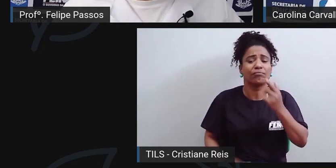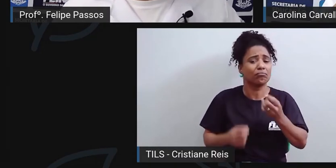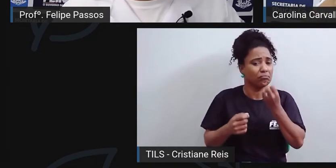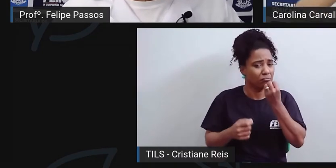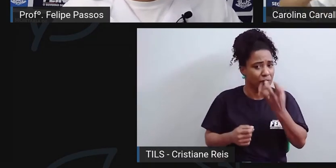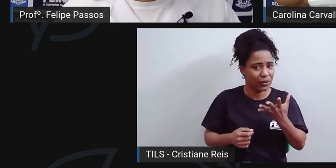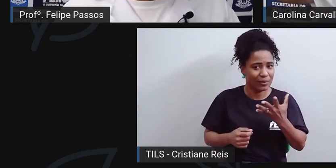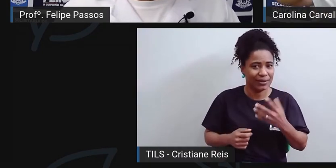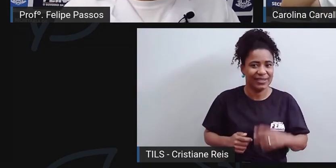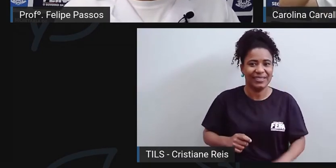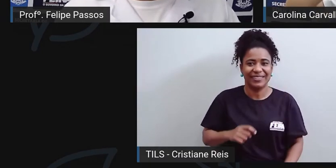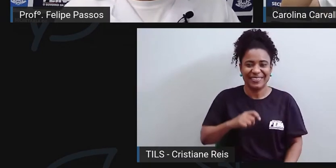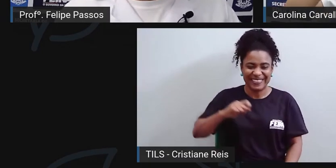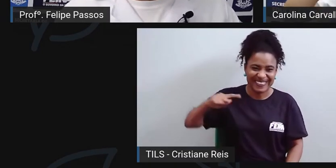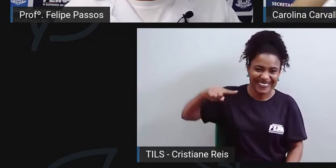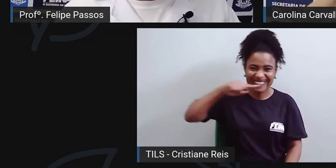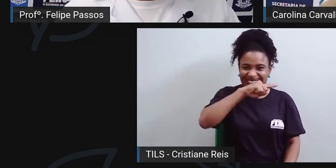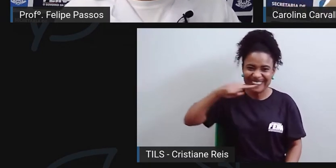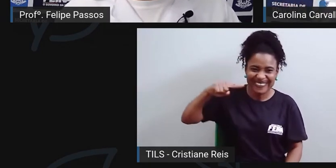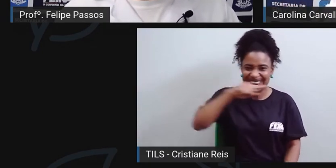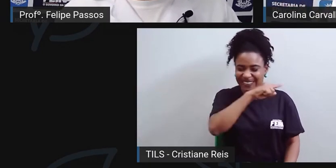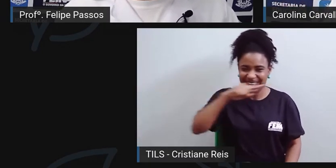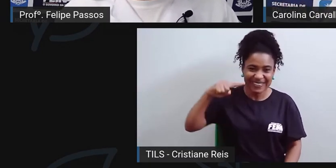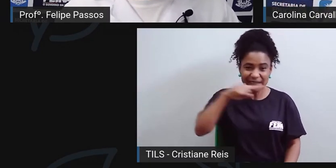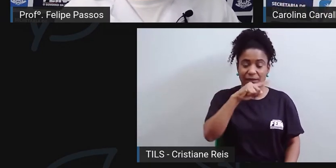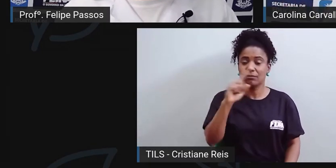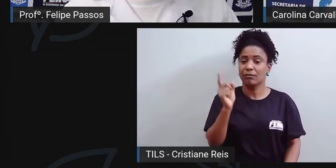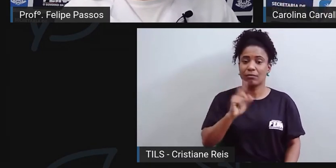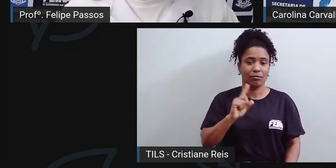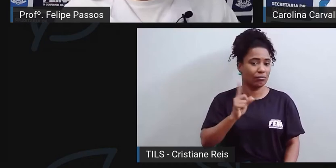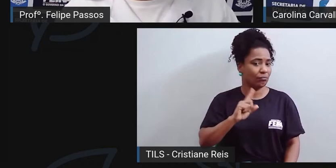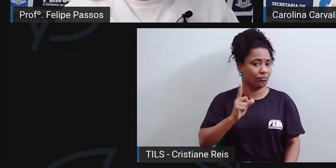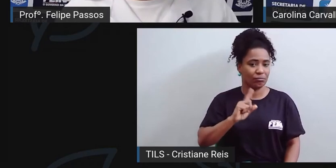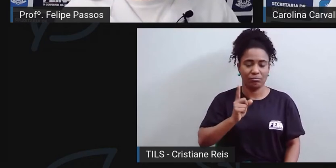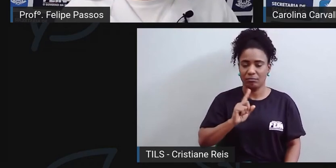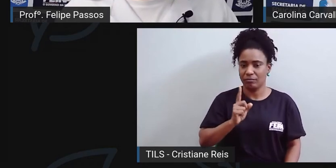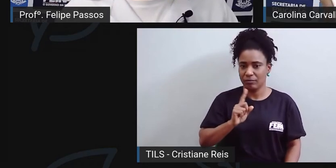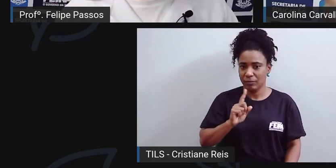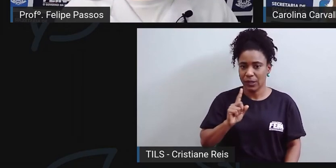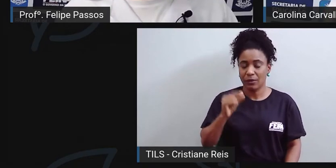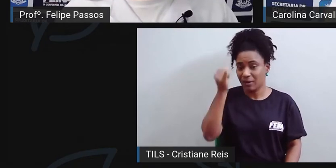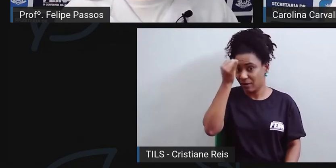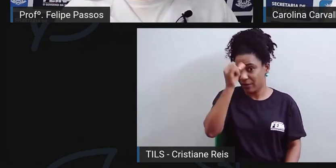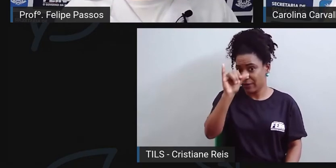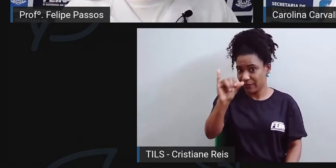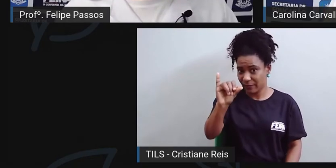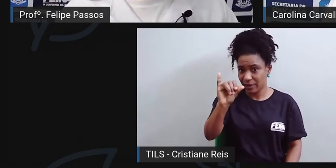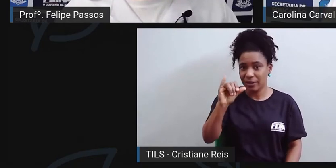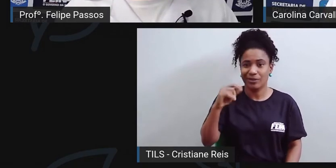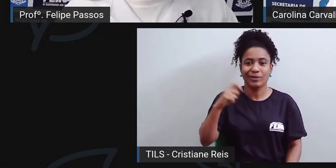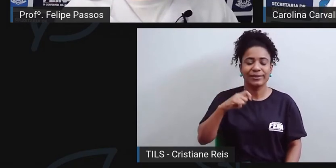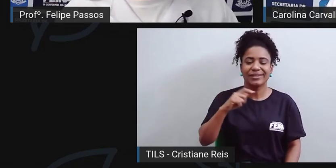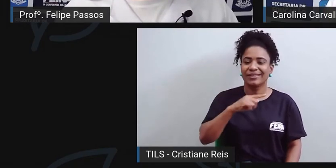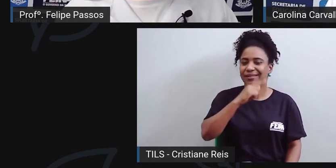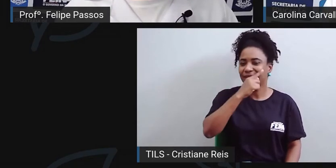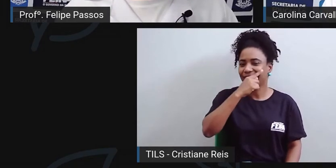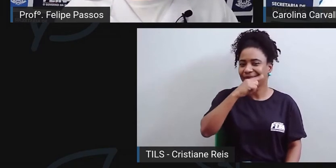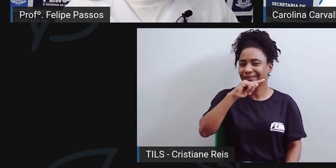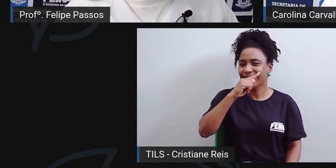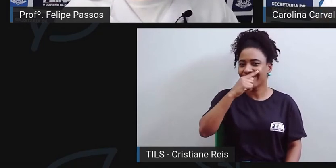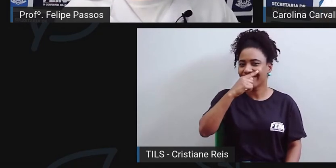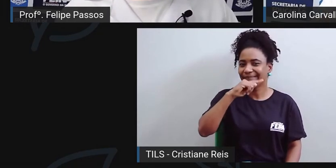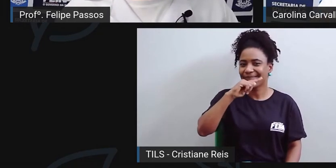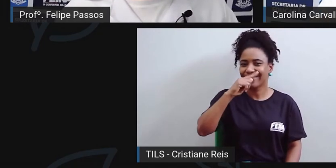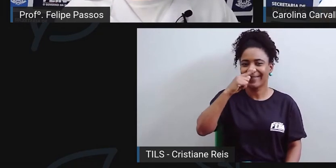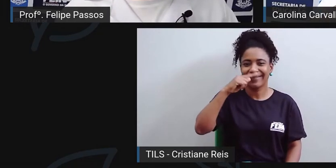evitar fazer esse movimento assim que as pessoas geralmente costumam fazer. então, movimento ou de